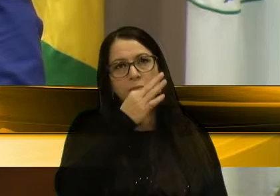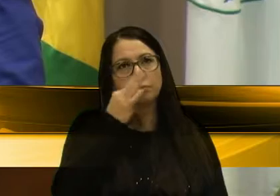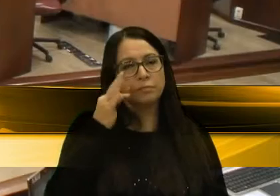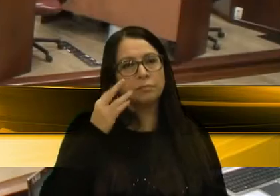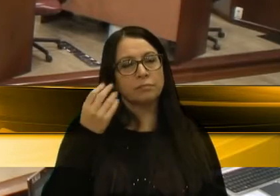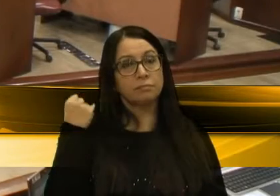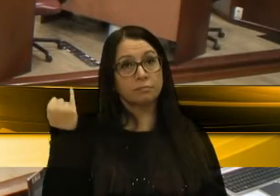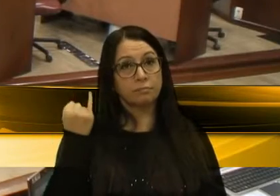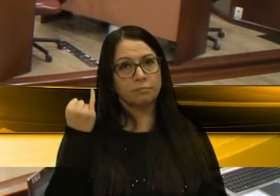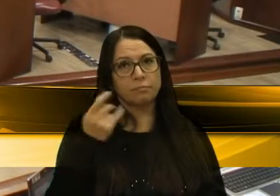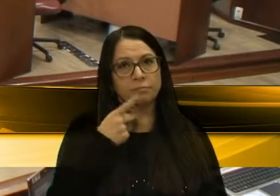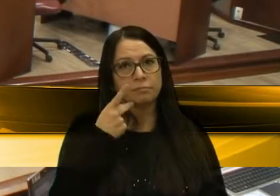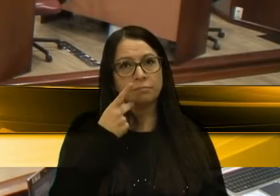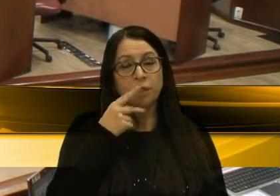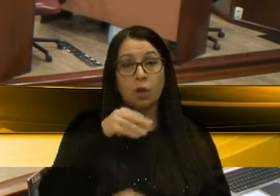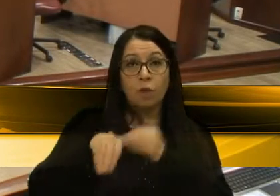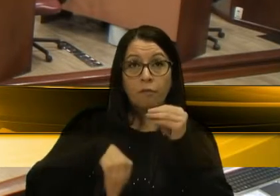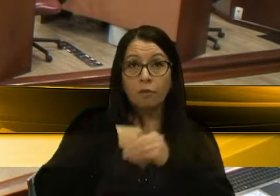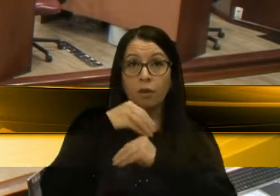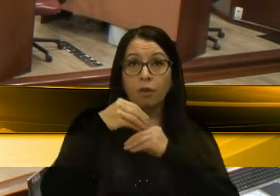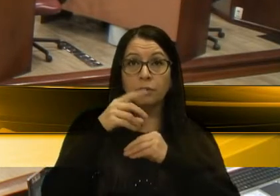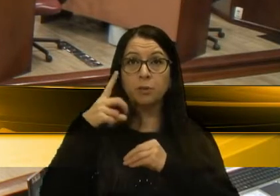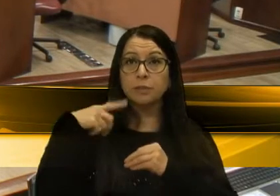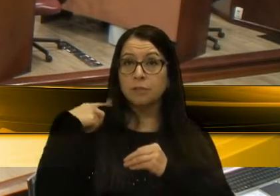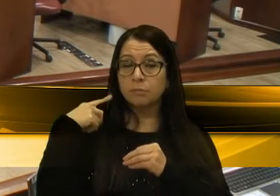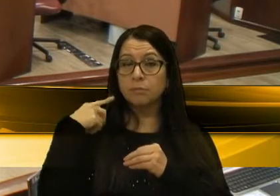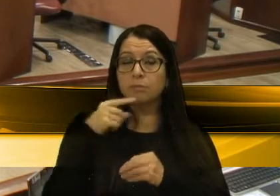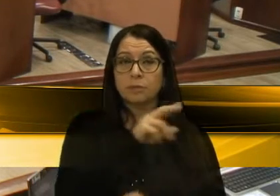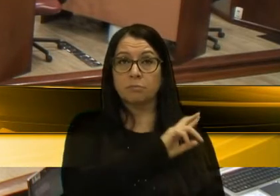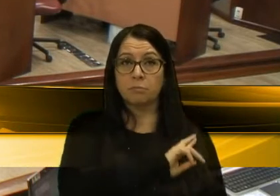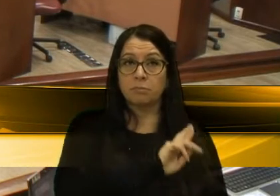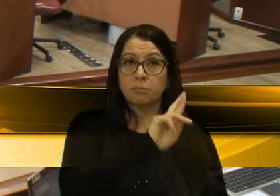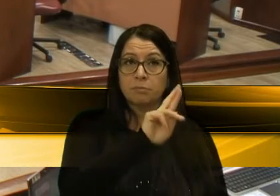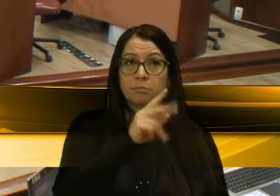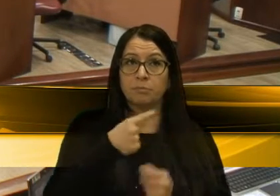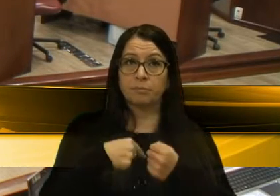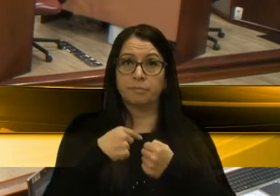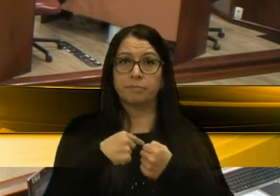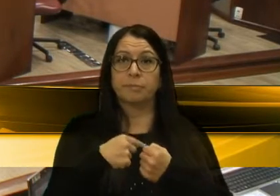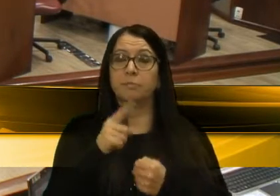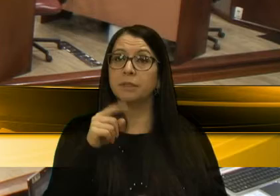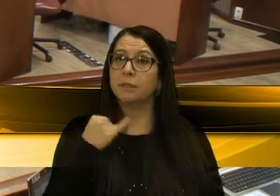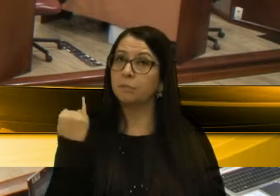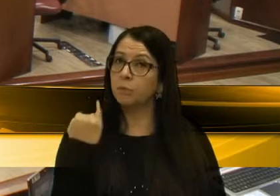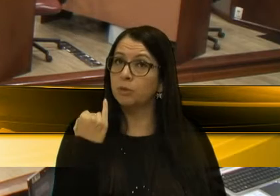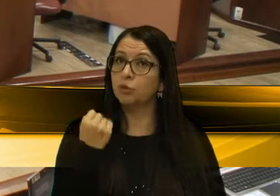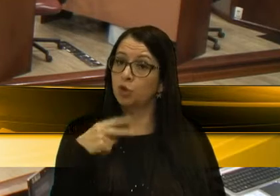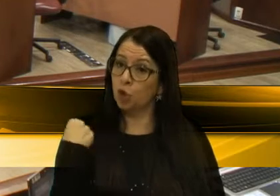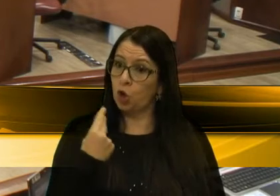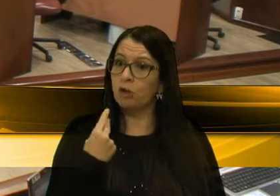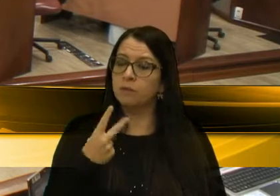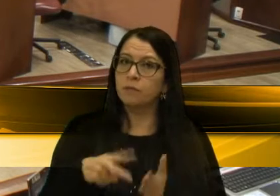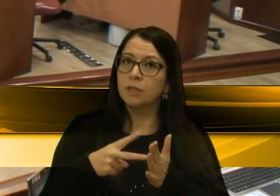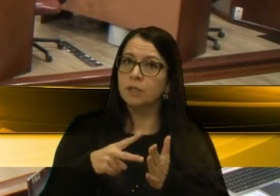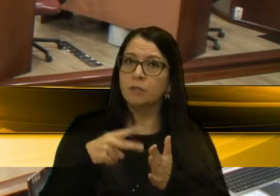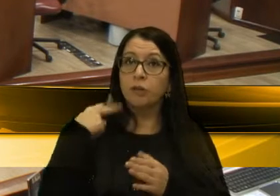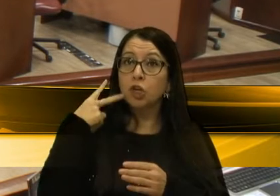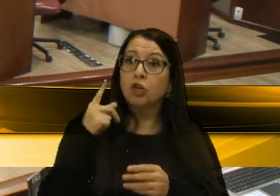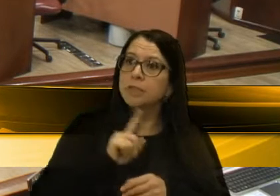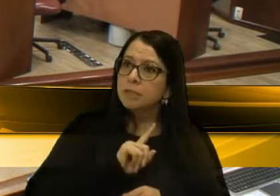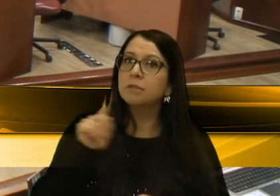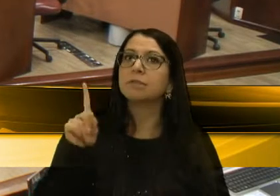importante, quando a gente envolve nossos deputados, que representam a nossa cidade, mas a importância também de nós, vereadores, irmos até lá.